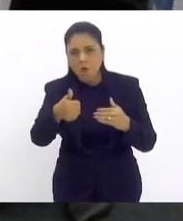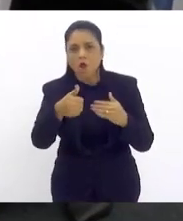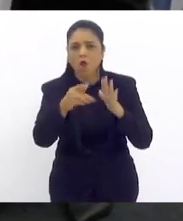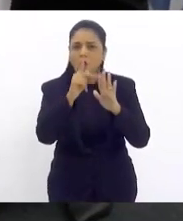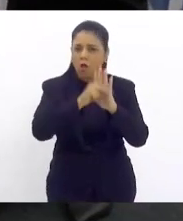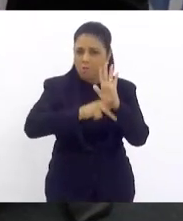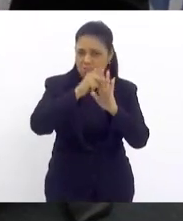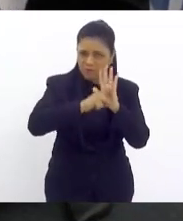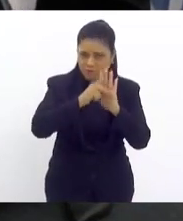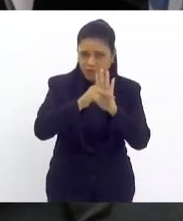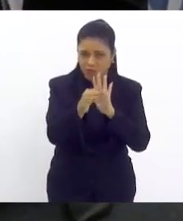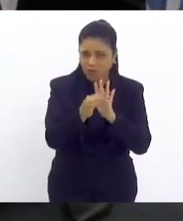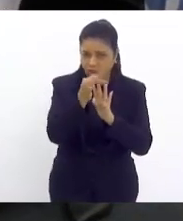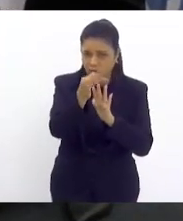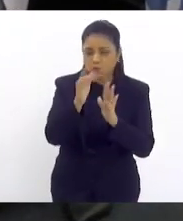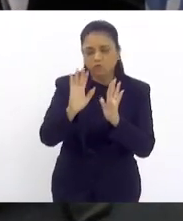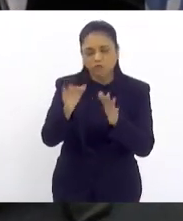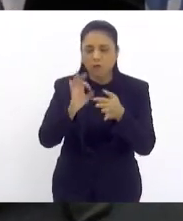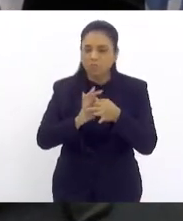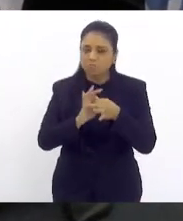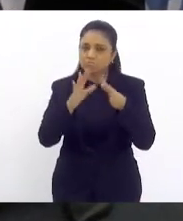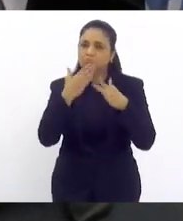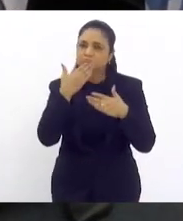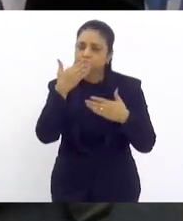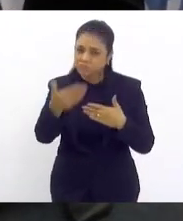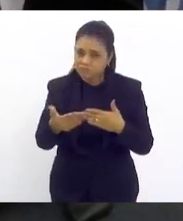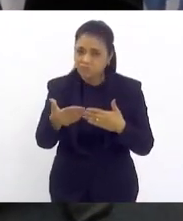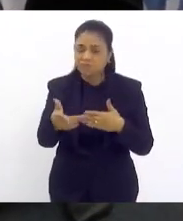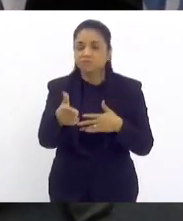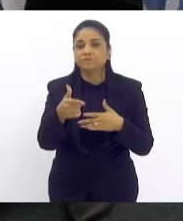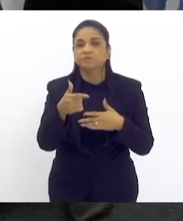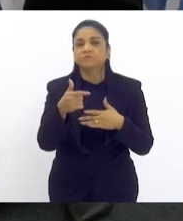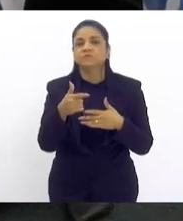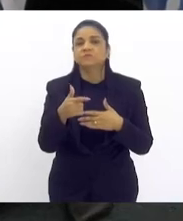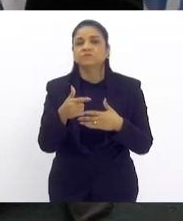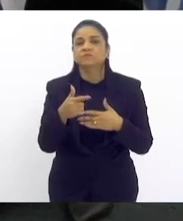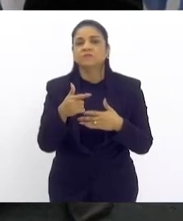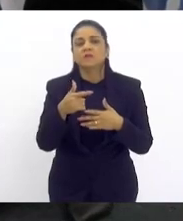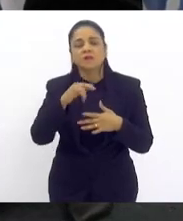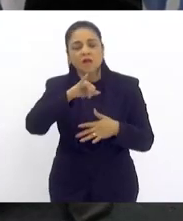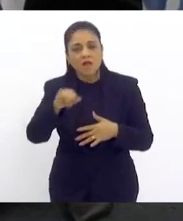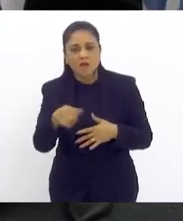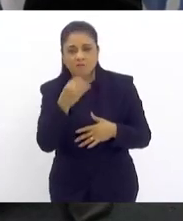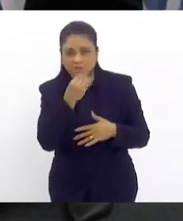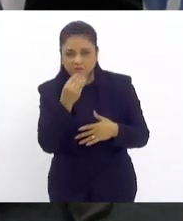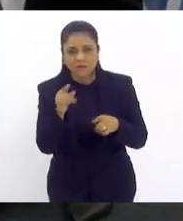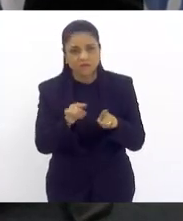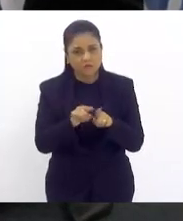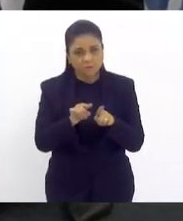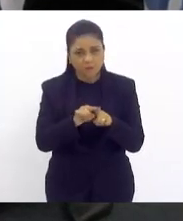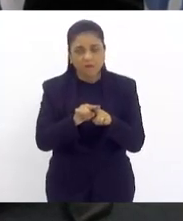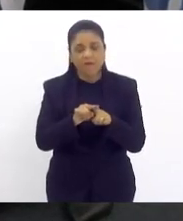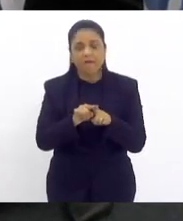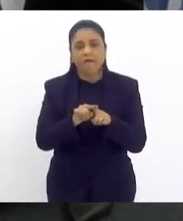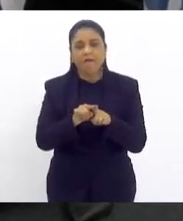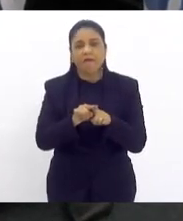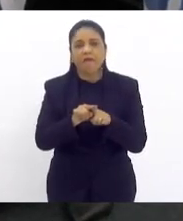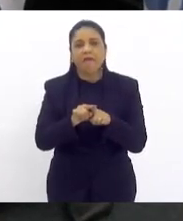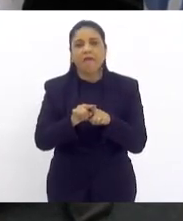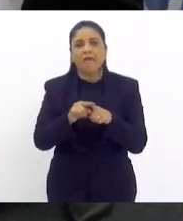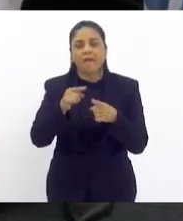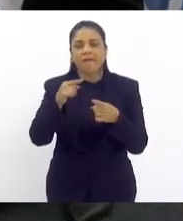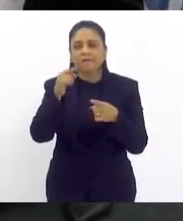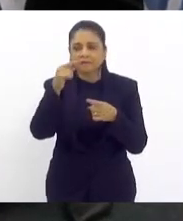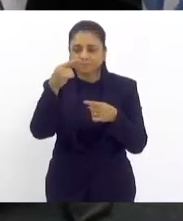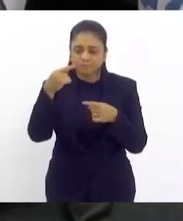já pedi com a autoria a Exª. E queria aproveitar, Sr. Presidente, fazer... Vou esperar a Exª cantar o projeto,